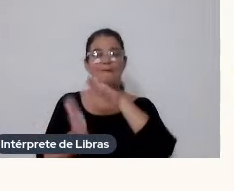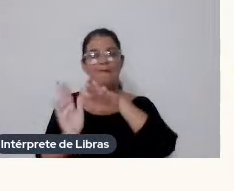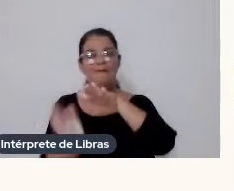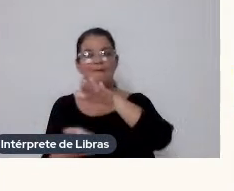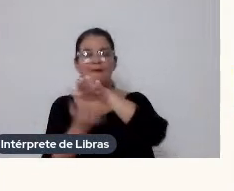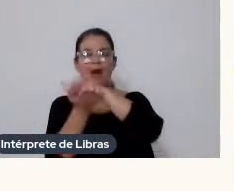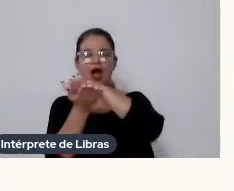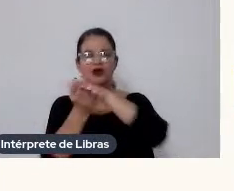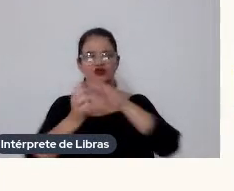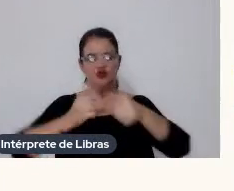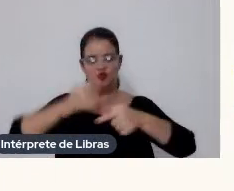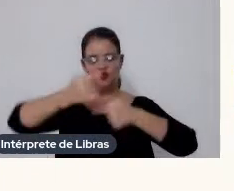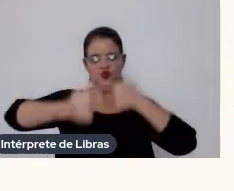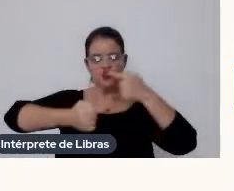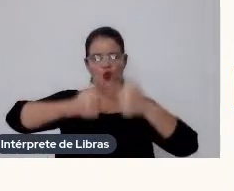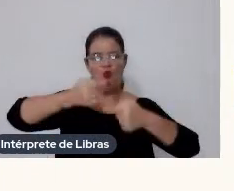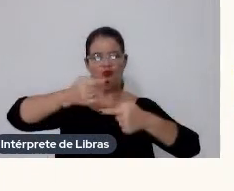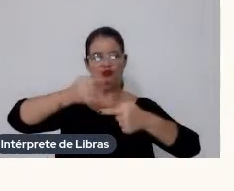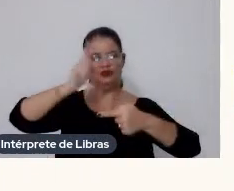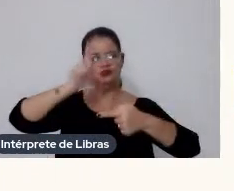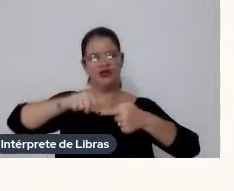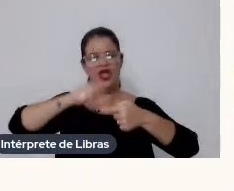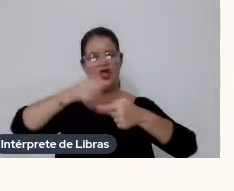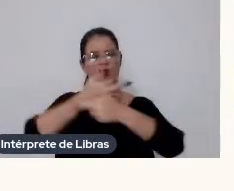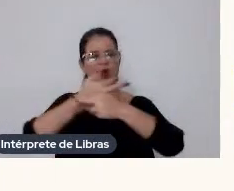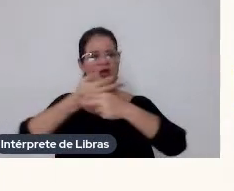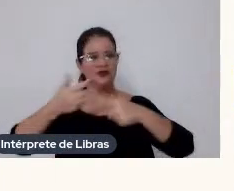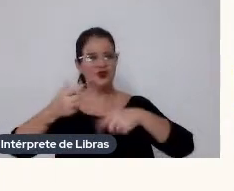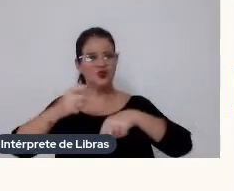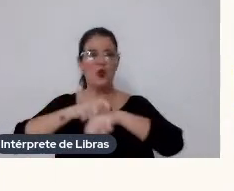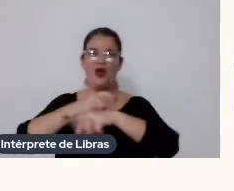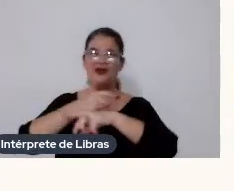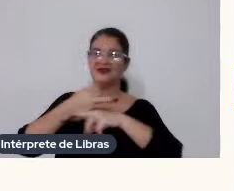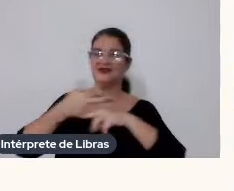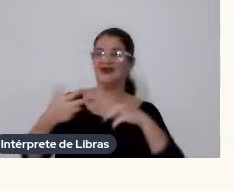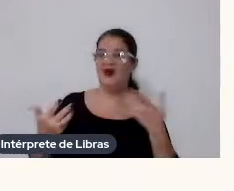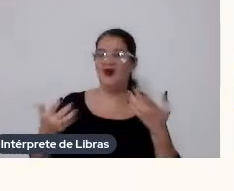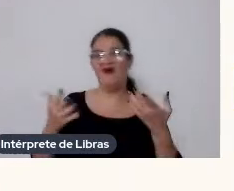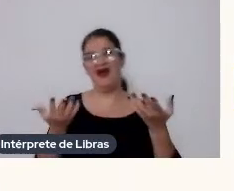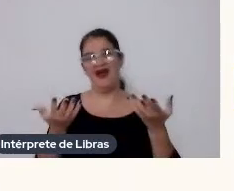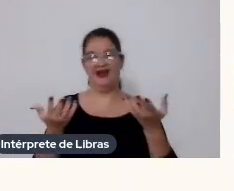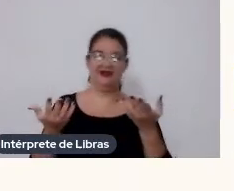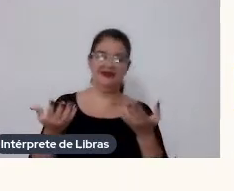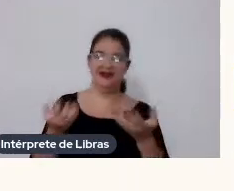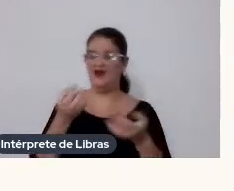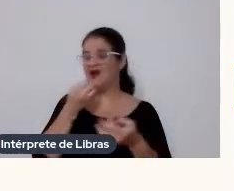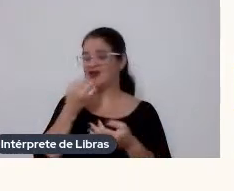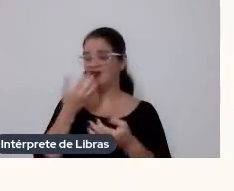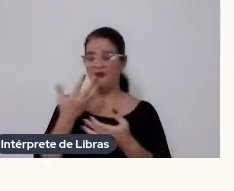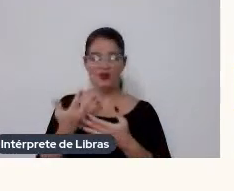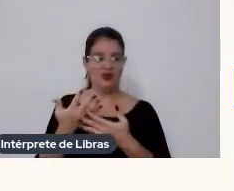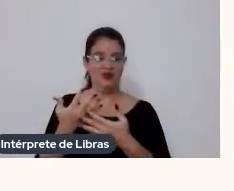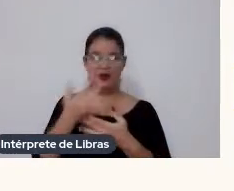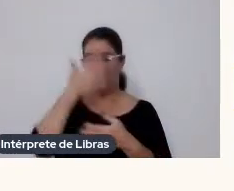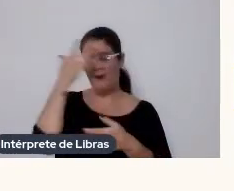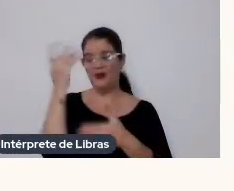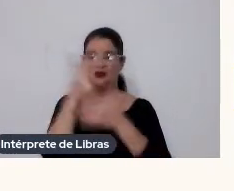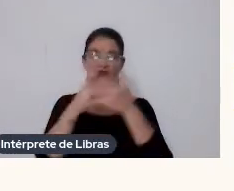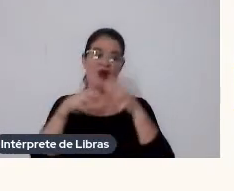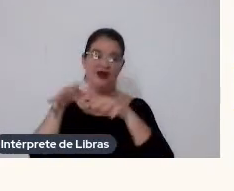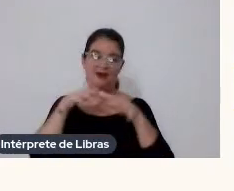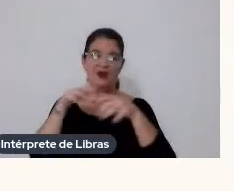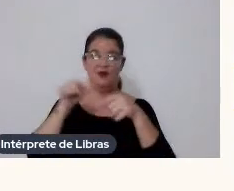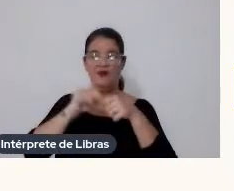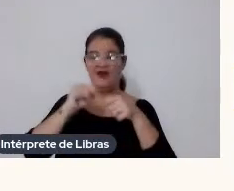Desses tubos, né Então era uma situação É Não muito confortável para o animador Até porque a gente fica fazendo esse